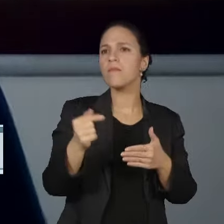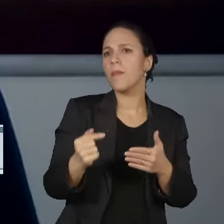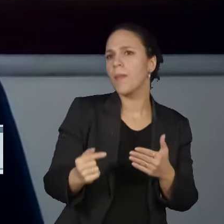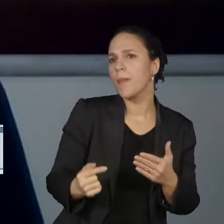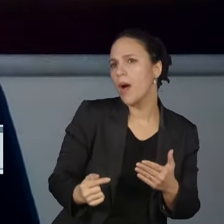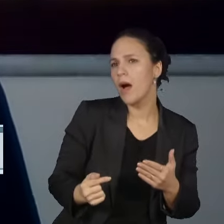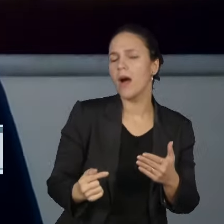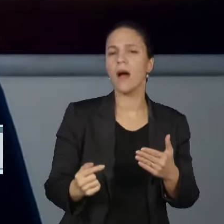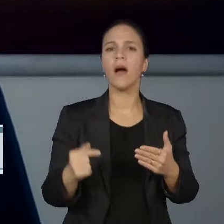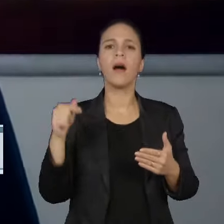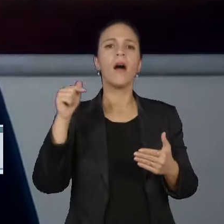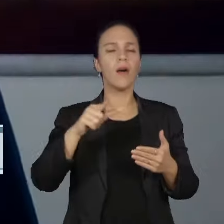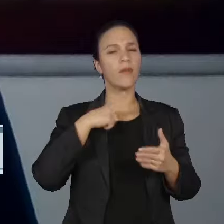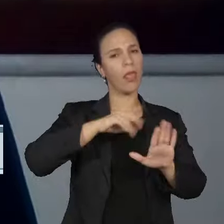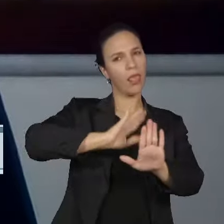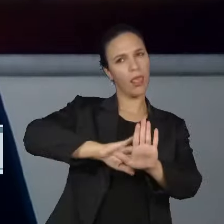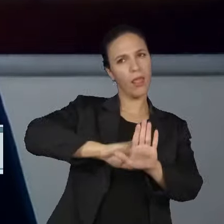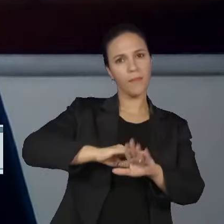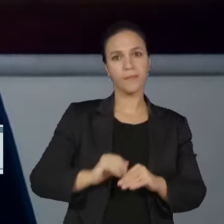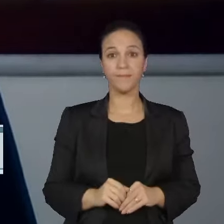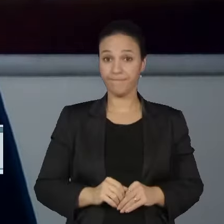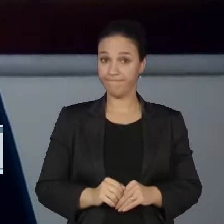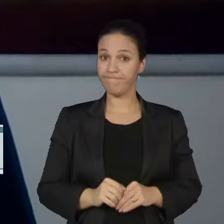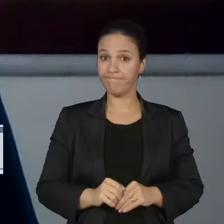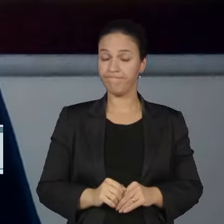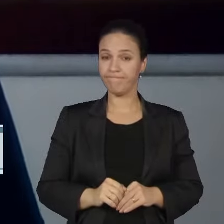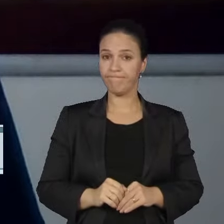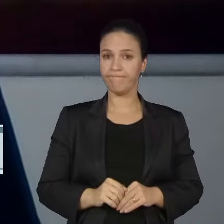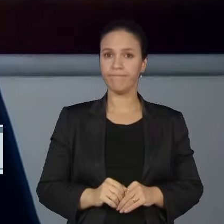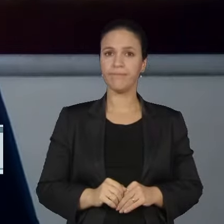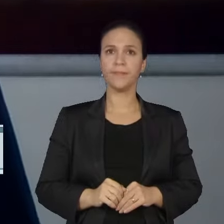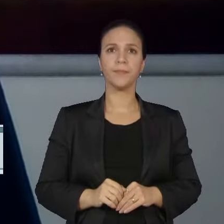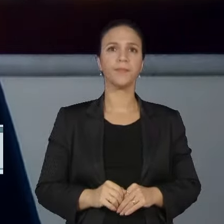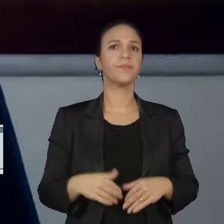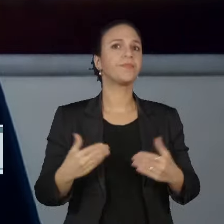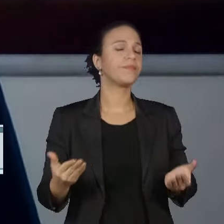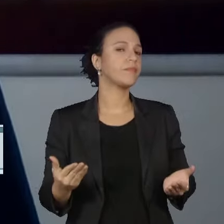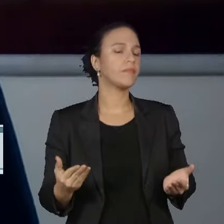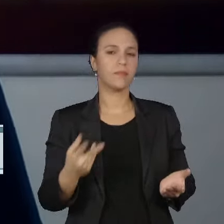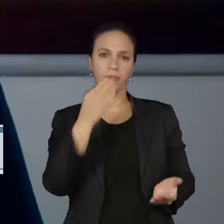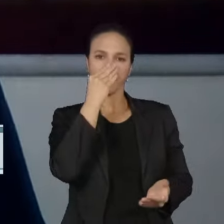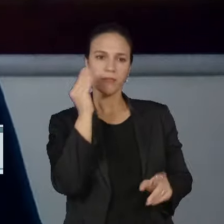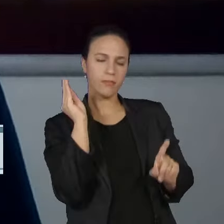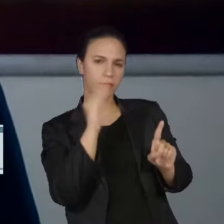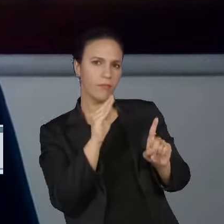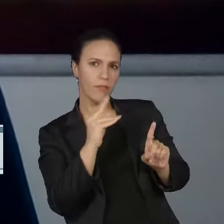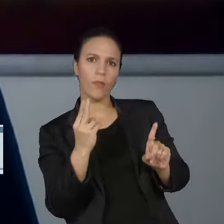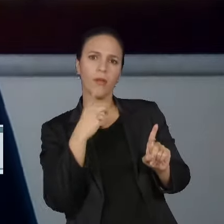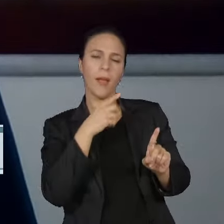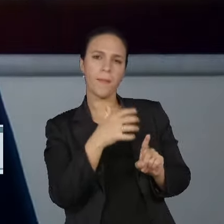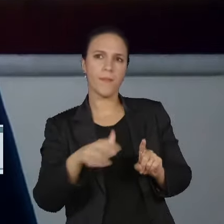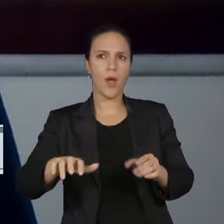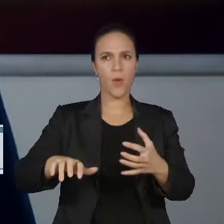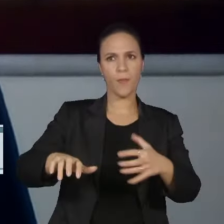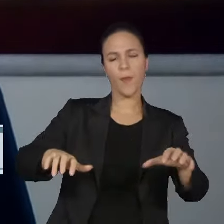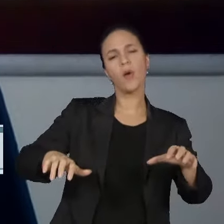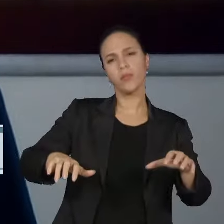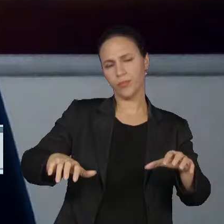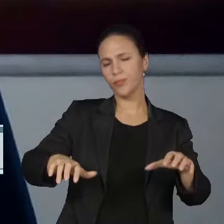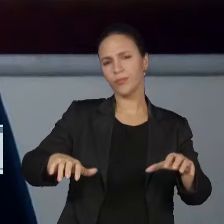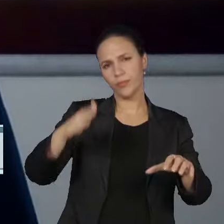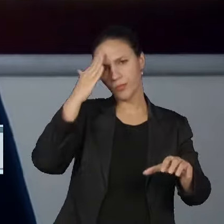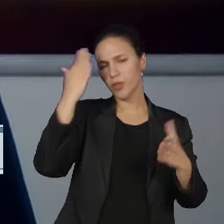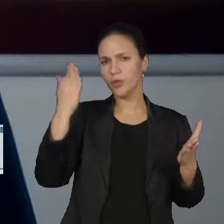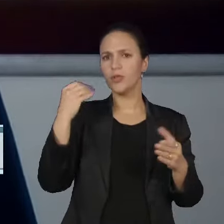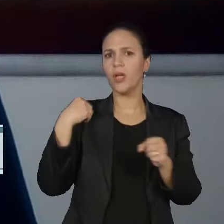colocam no pano de fundo desse fenômeno. A gente não pode ignorar a polarização vista no